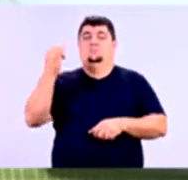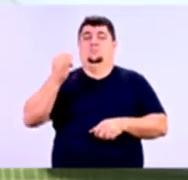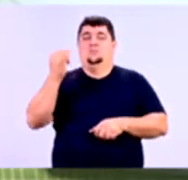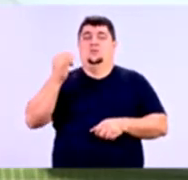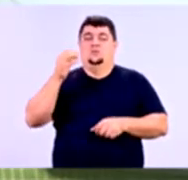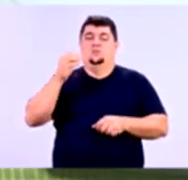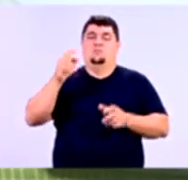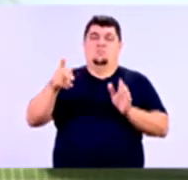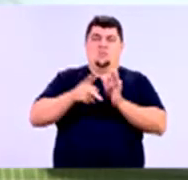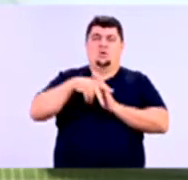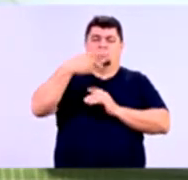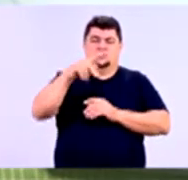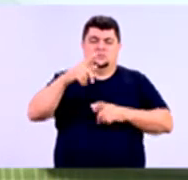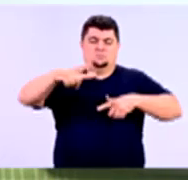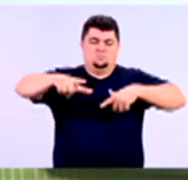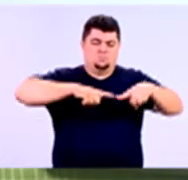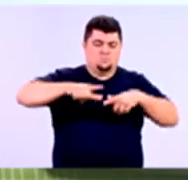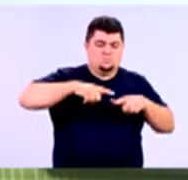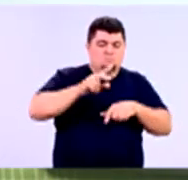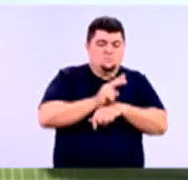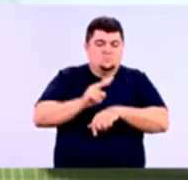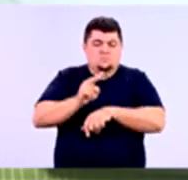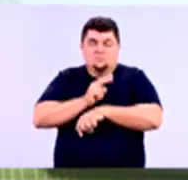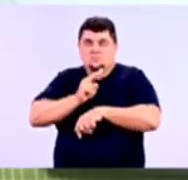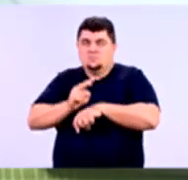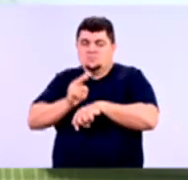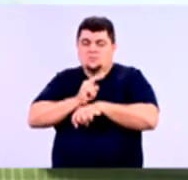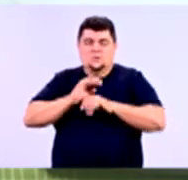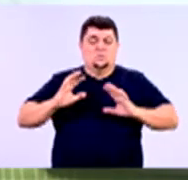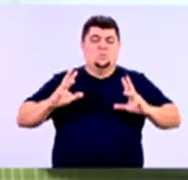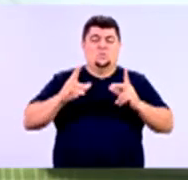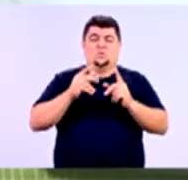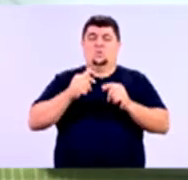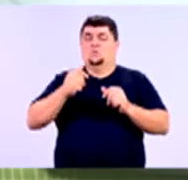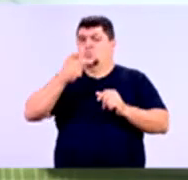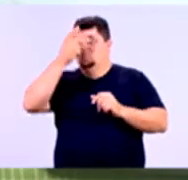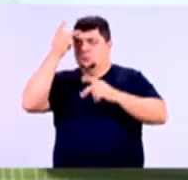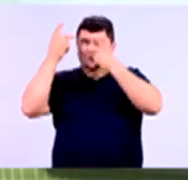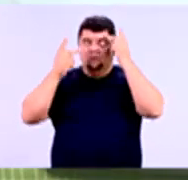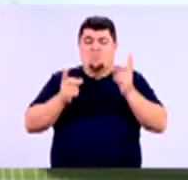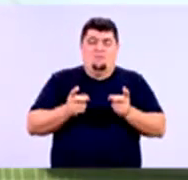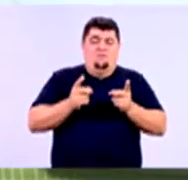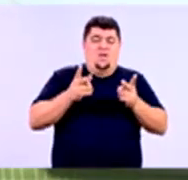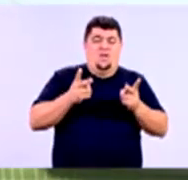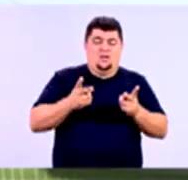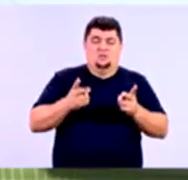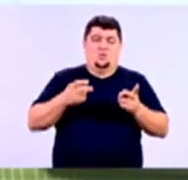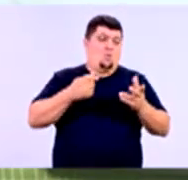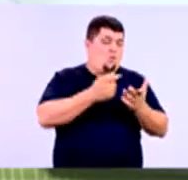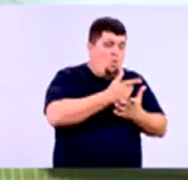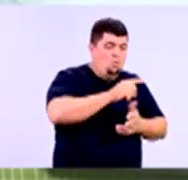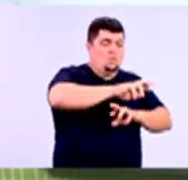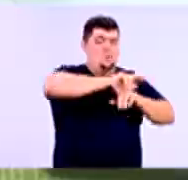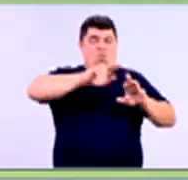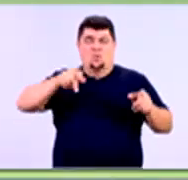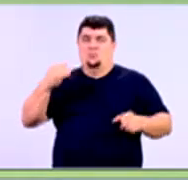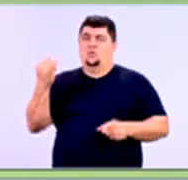da sua ideia de ter um sistema de controle de dados. Isso é muito, muito importante no gerenciamento de riscos para uma empresa.